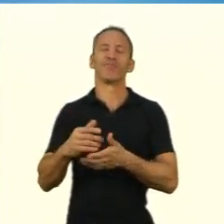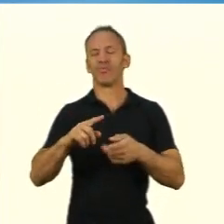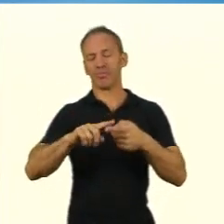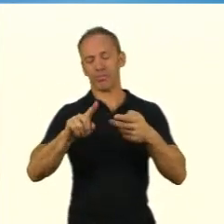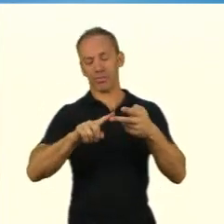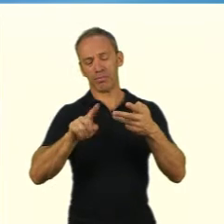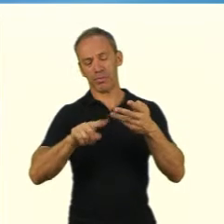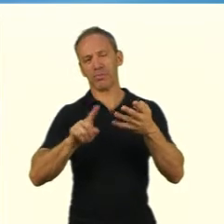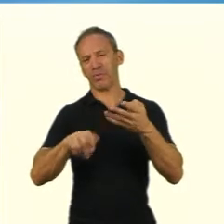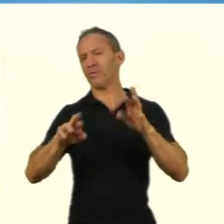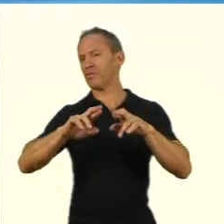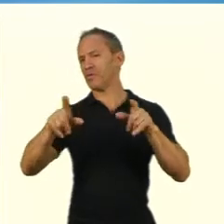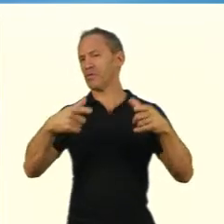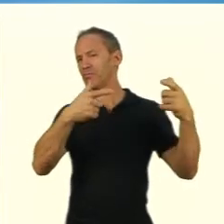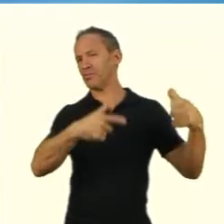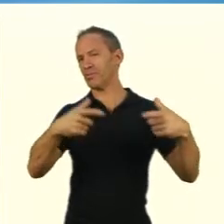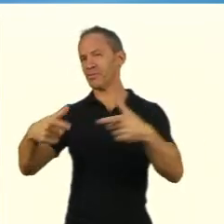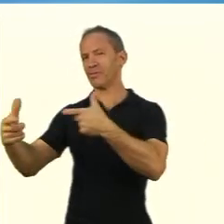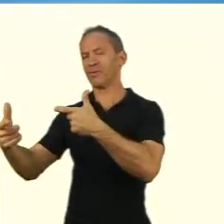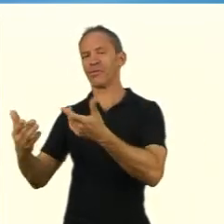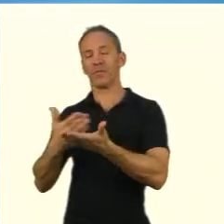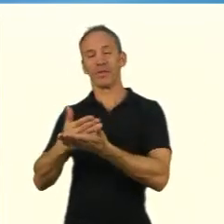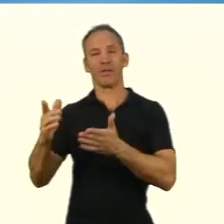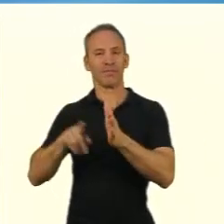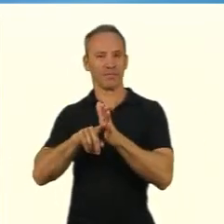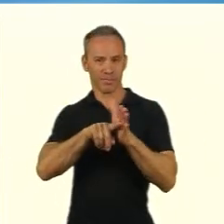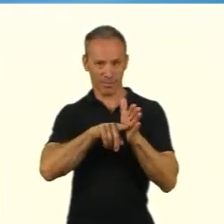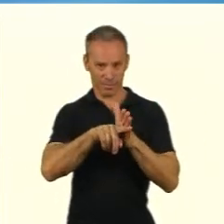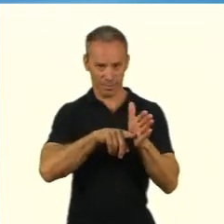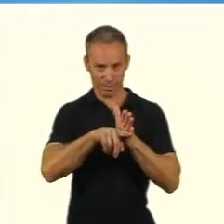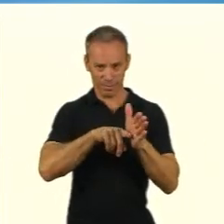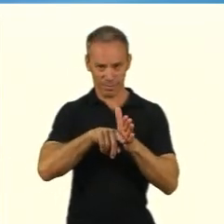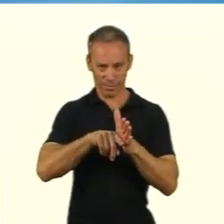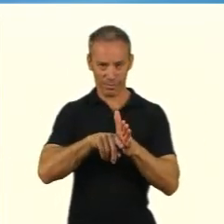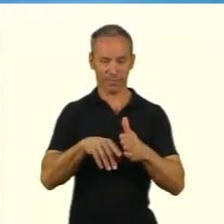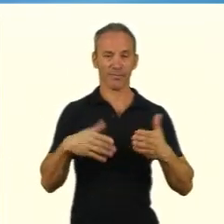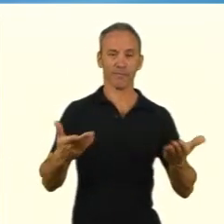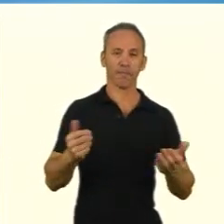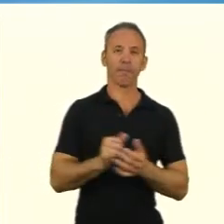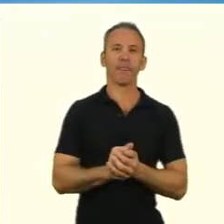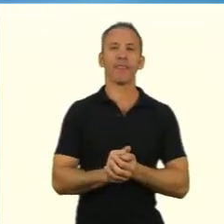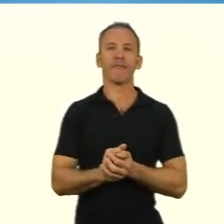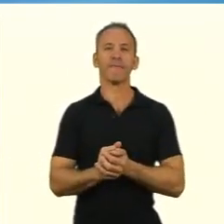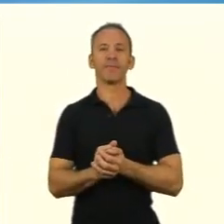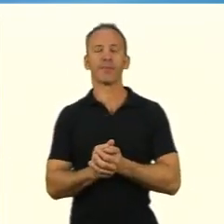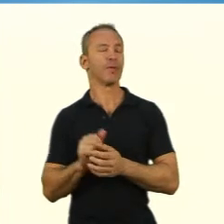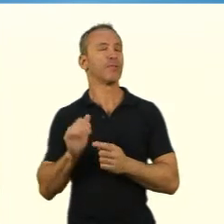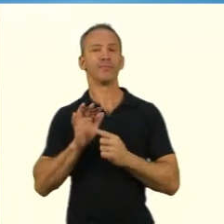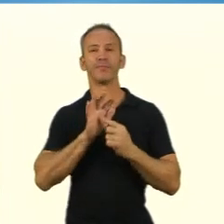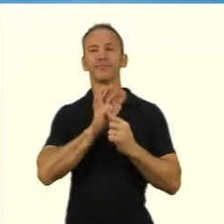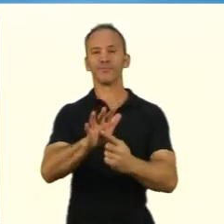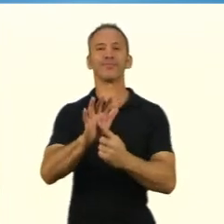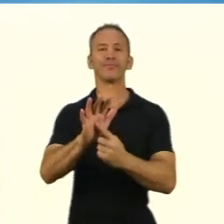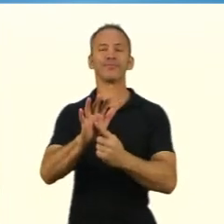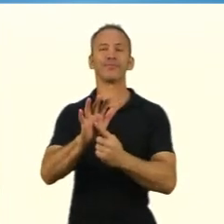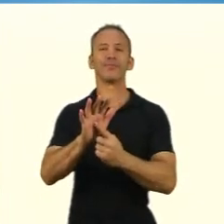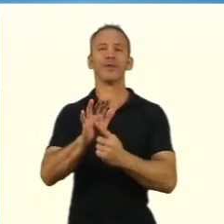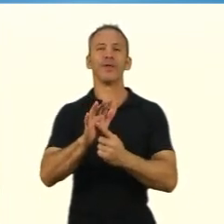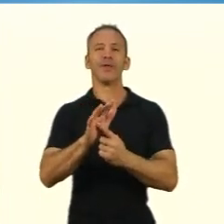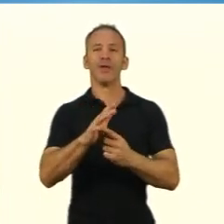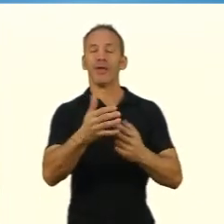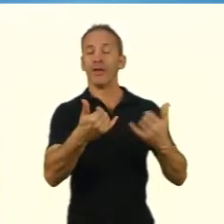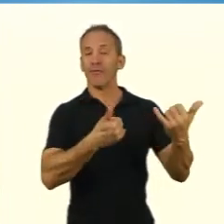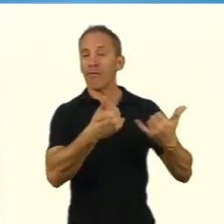todos nós, aliás, ao chegarmos no ensino superior, ou na etapa superior da educação, já tivemos aí, no mínimo,